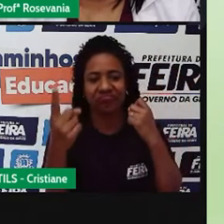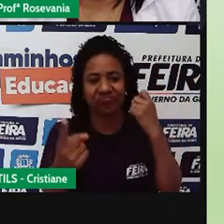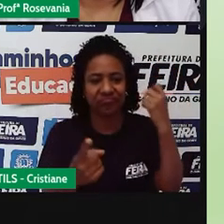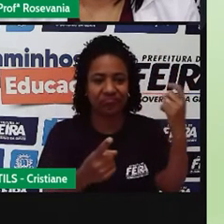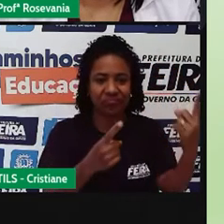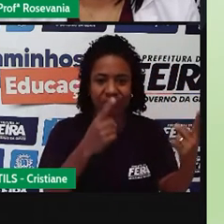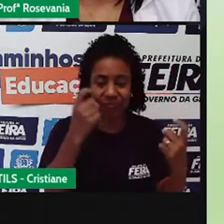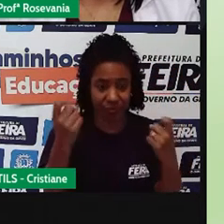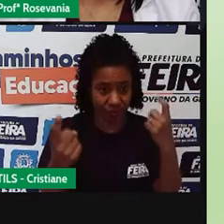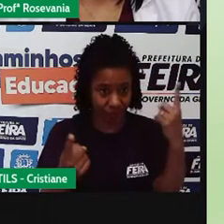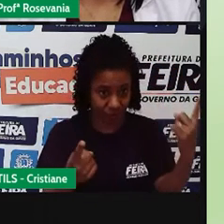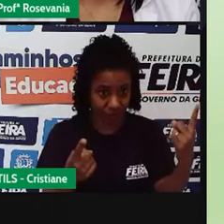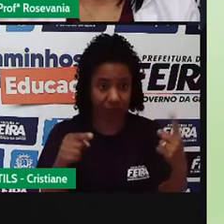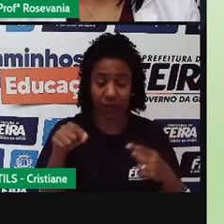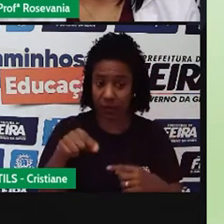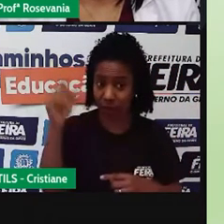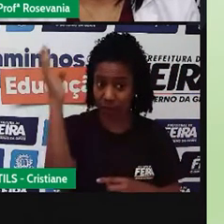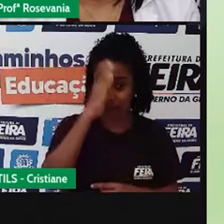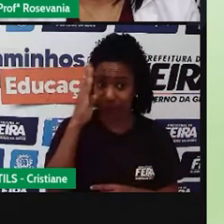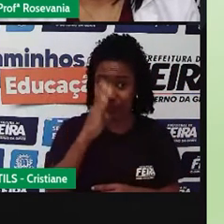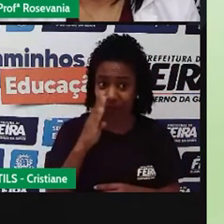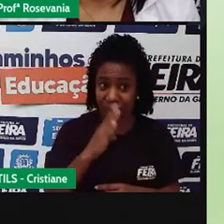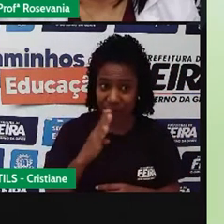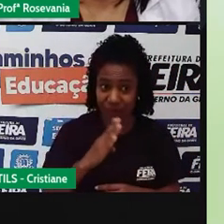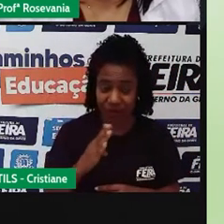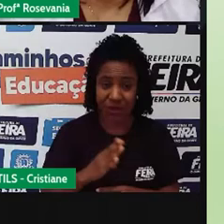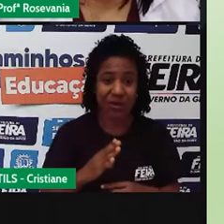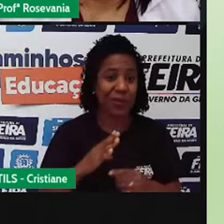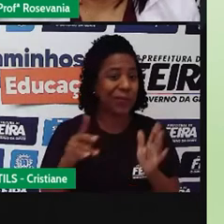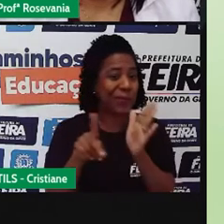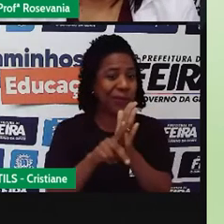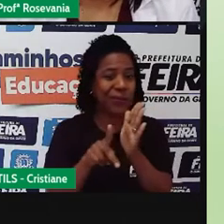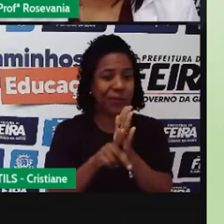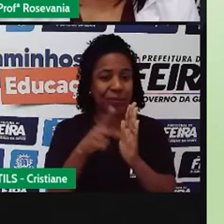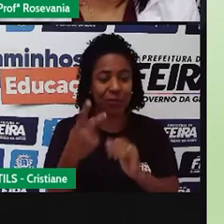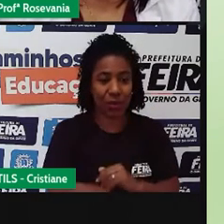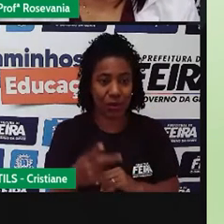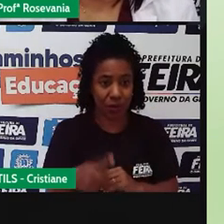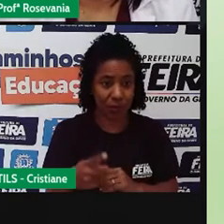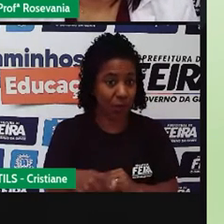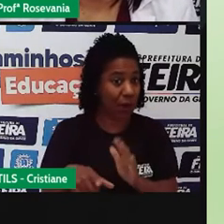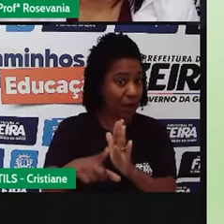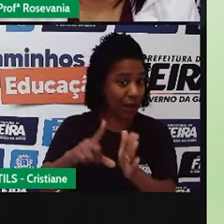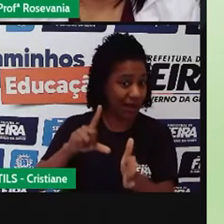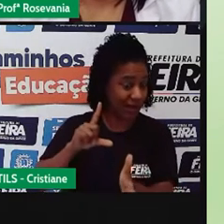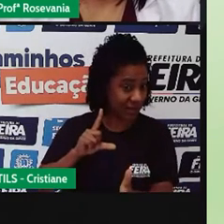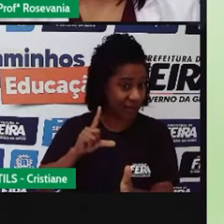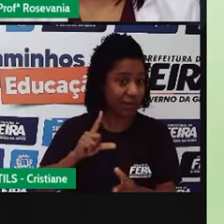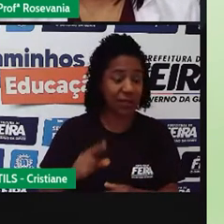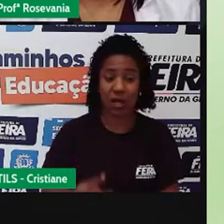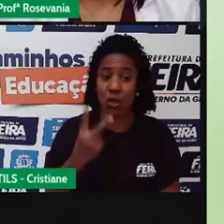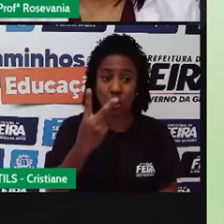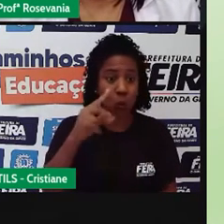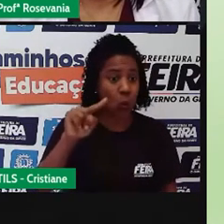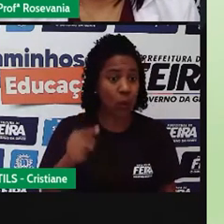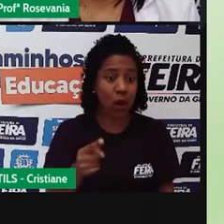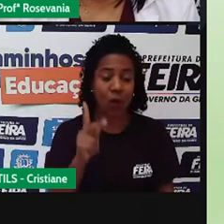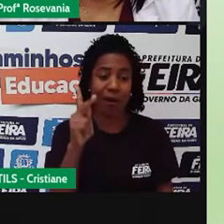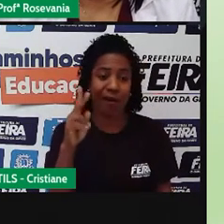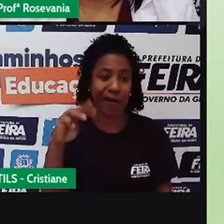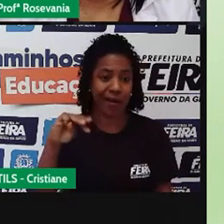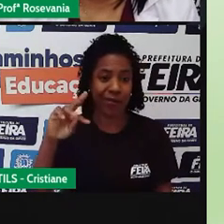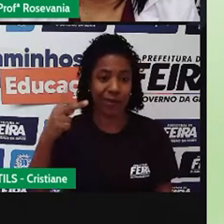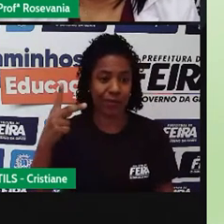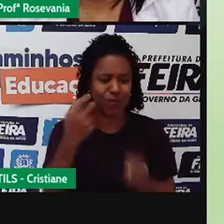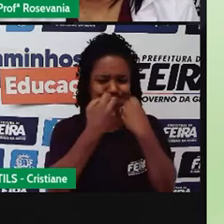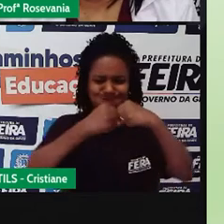parte central do país, estendia-se originalmente por uma área de 2 milhões de quilômetros quadrados, abrangendo